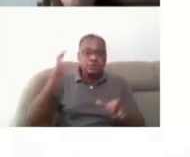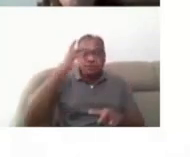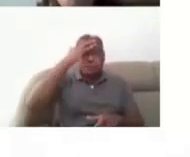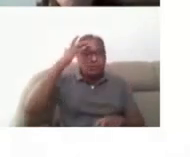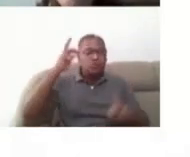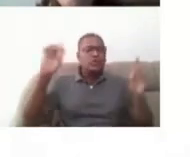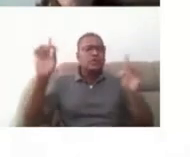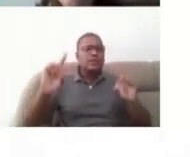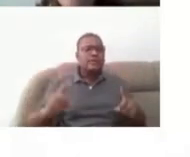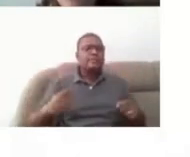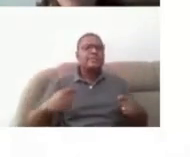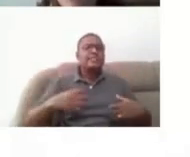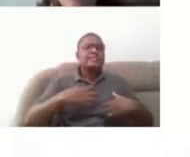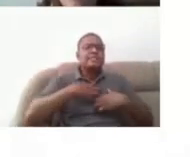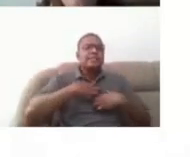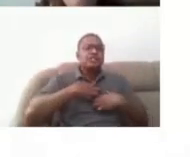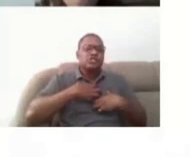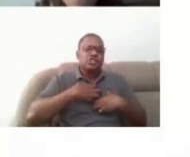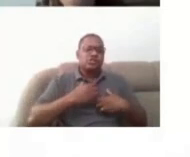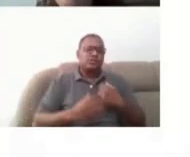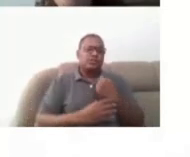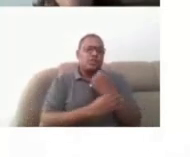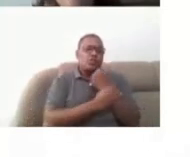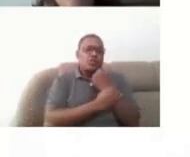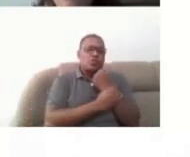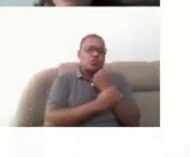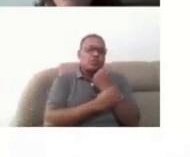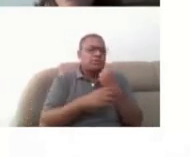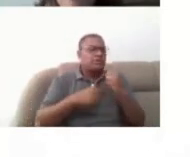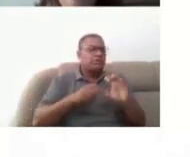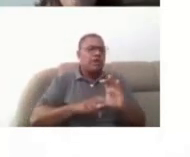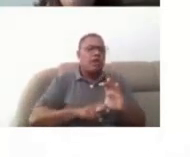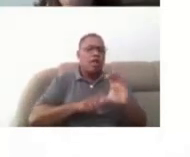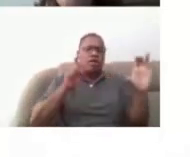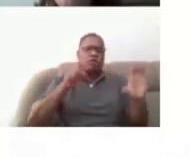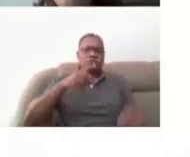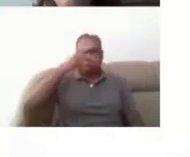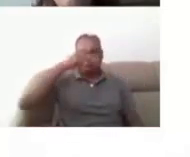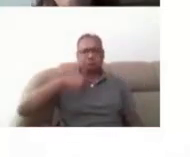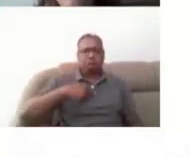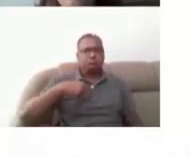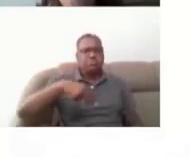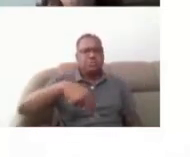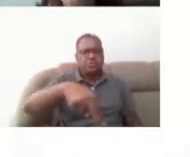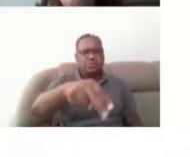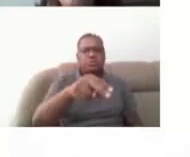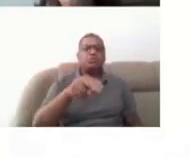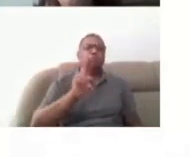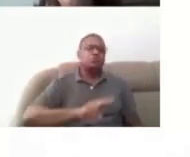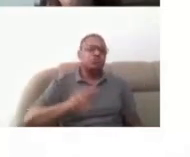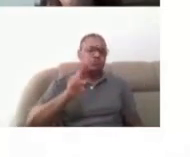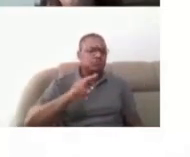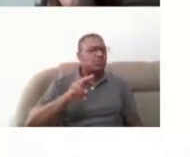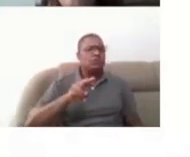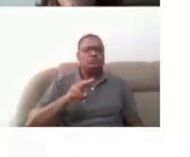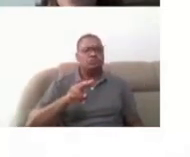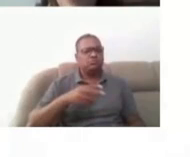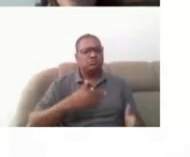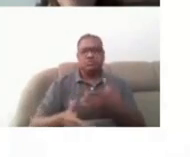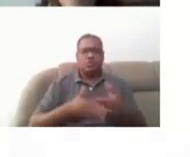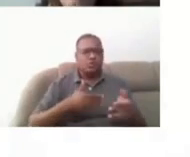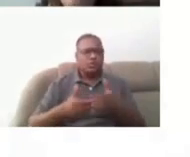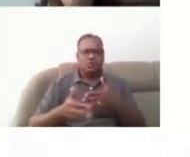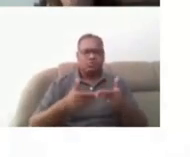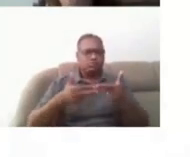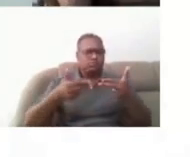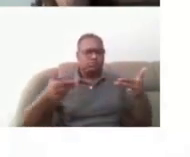seguras e autônomas, né? No deslocamento, na utilização de recursos, na realização de atividades.